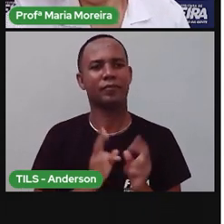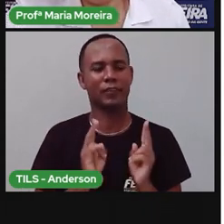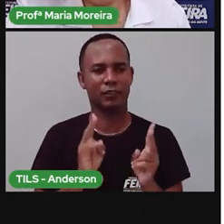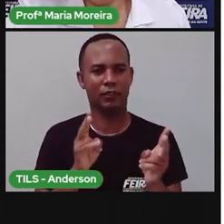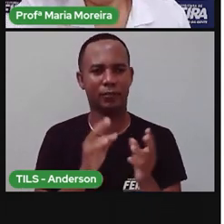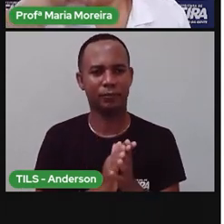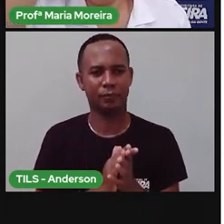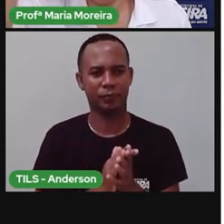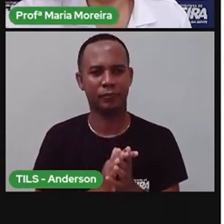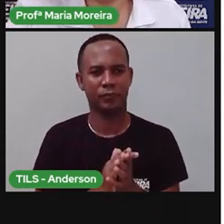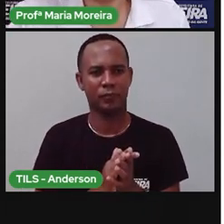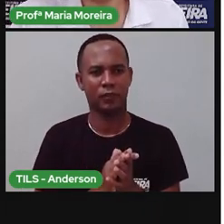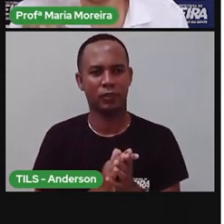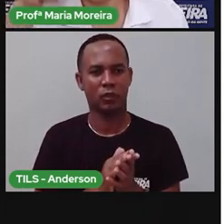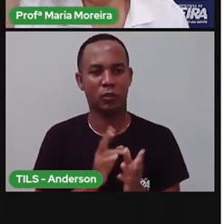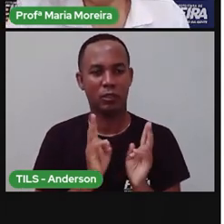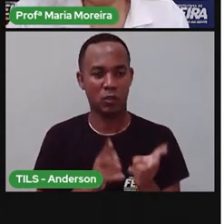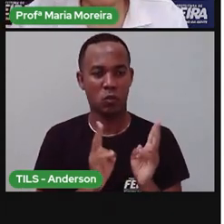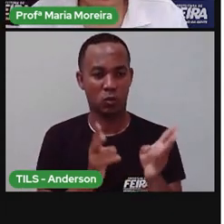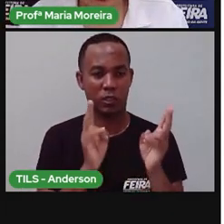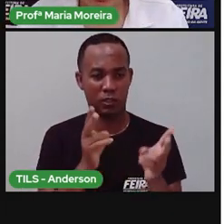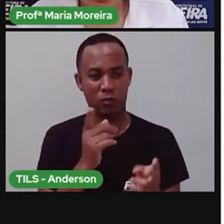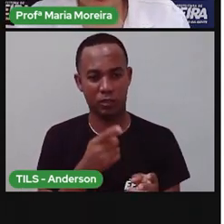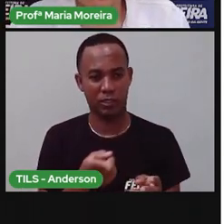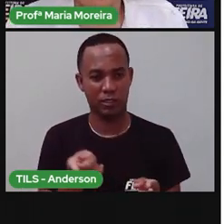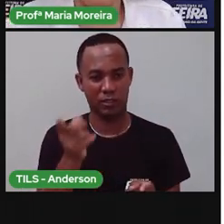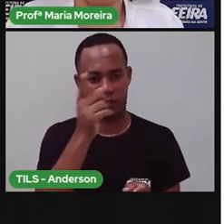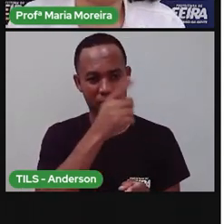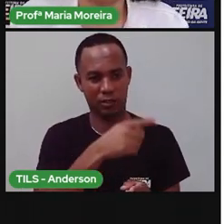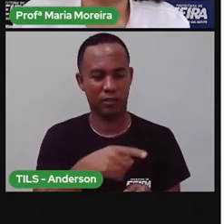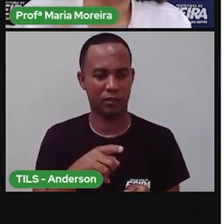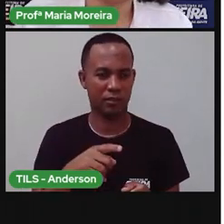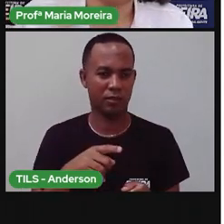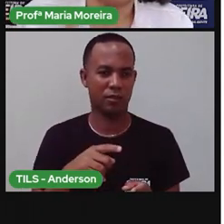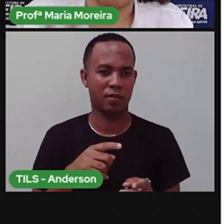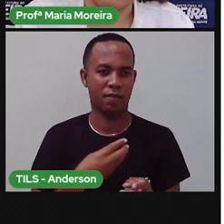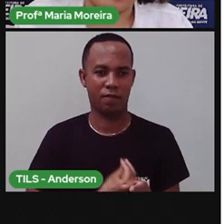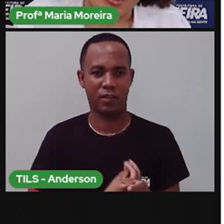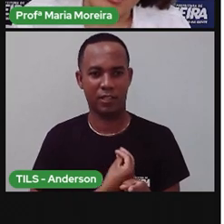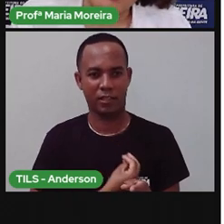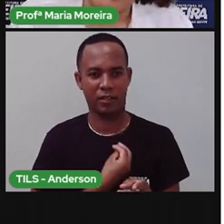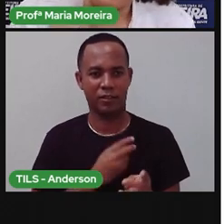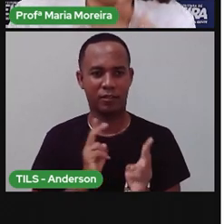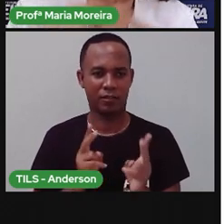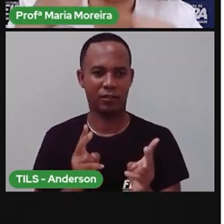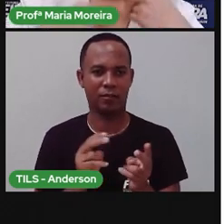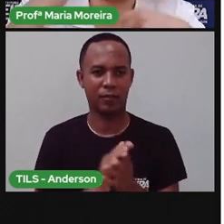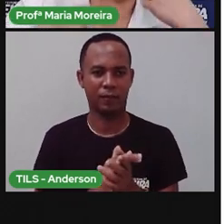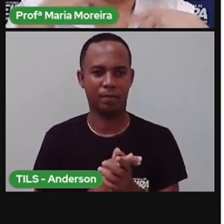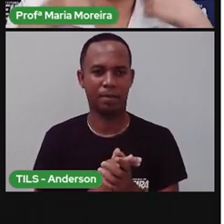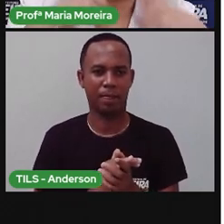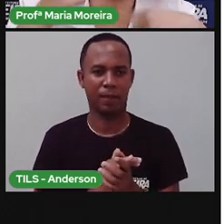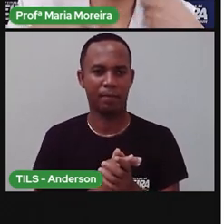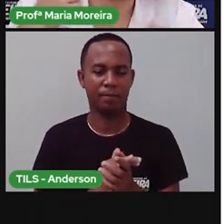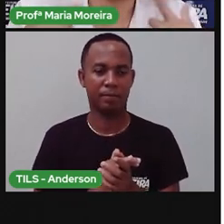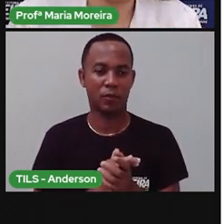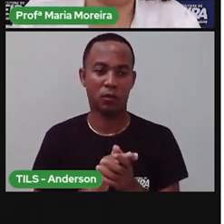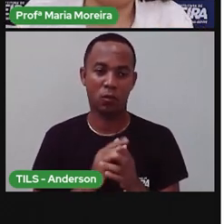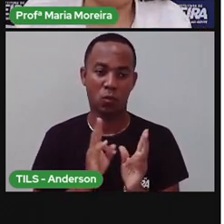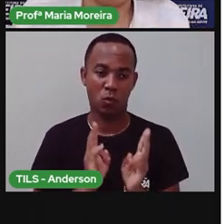o ovo. Então, ela tá sempre o quê? Porque continuando, tá? É o ciclo da vida. Ele se é o quê? Ele